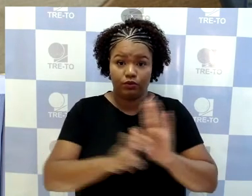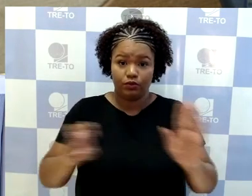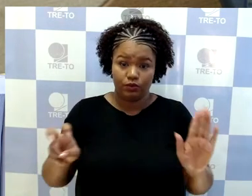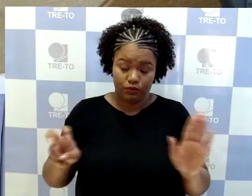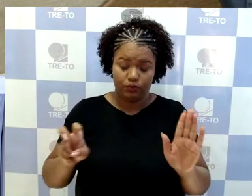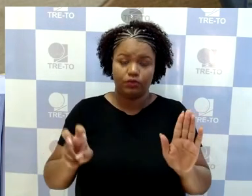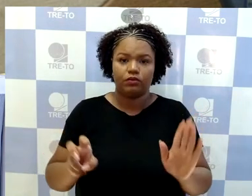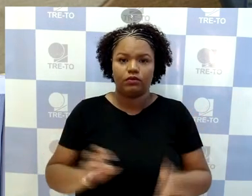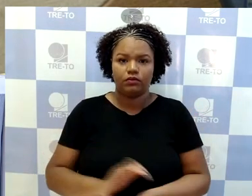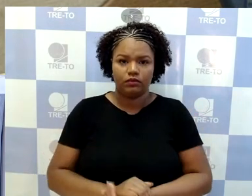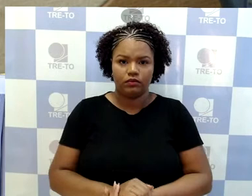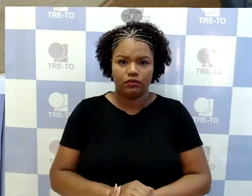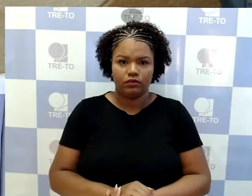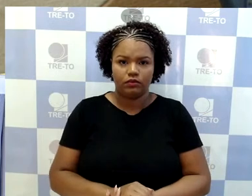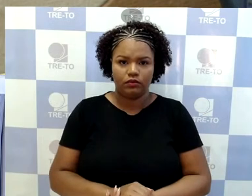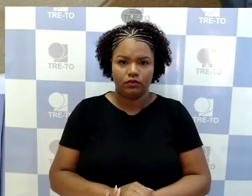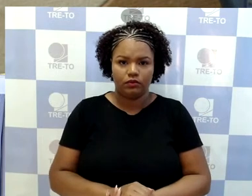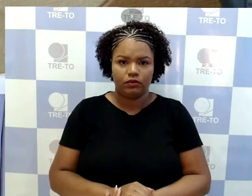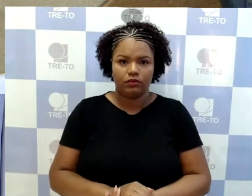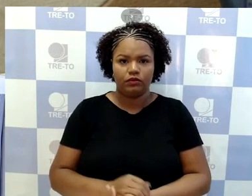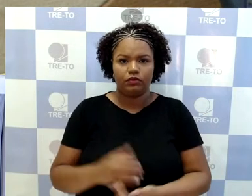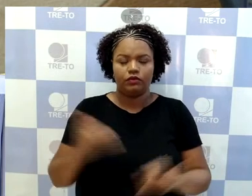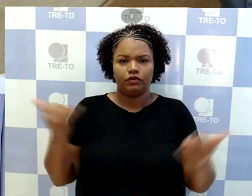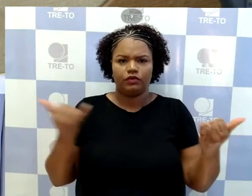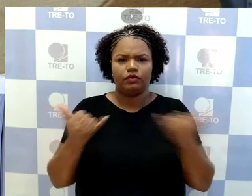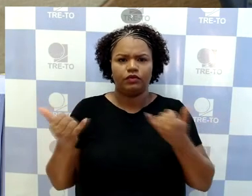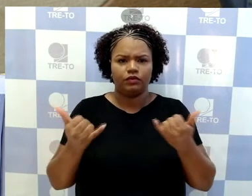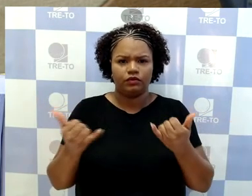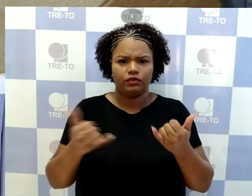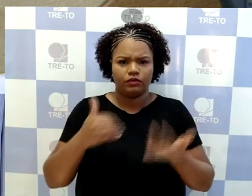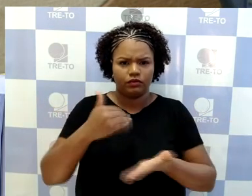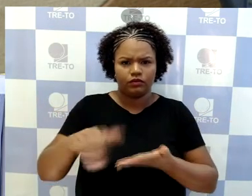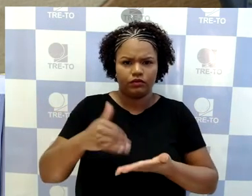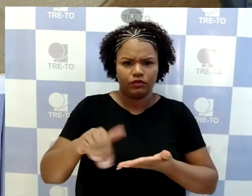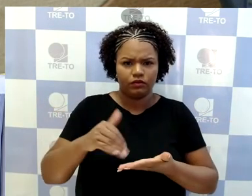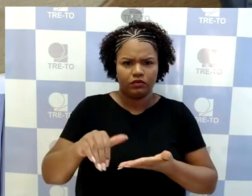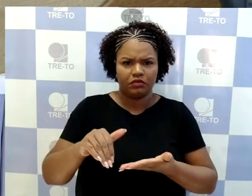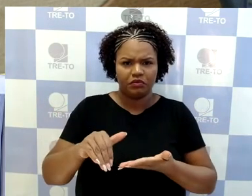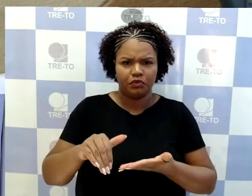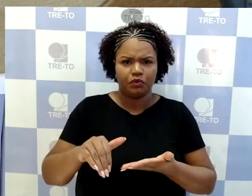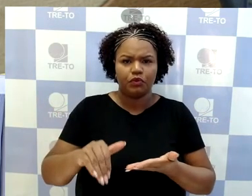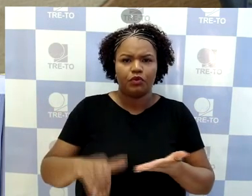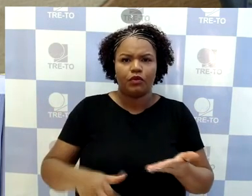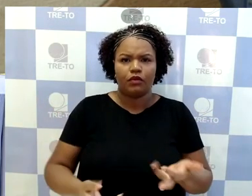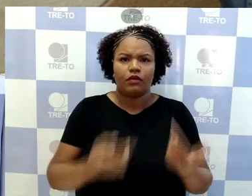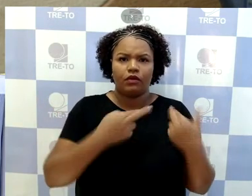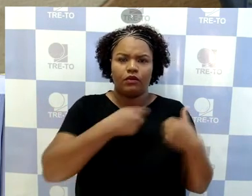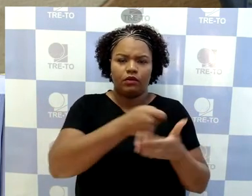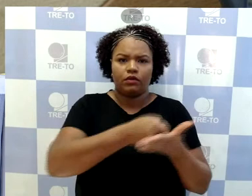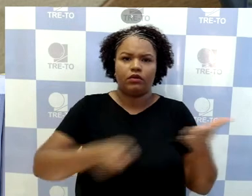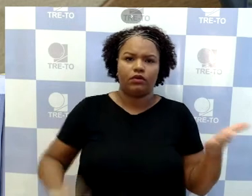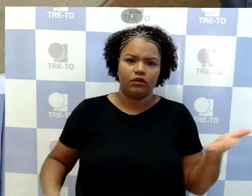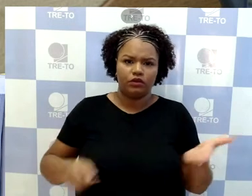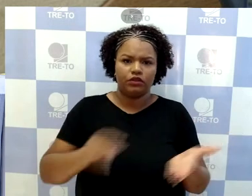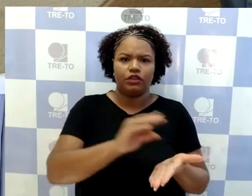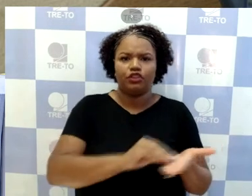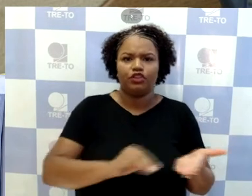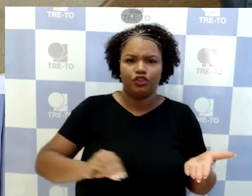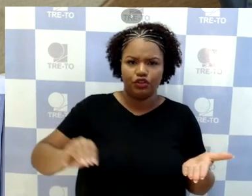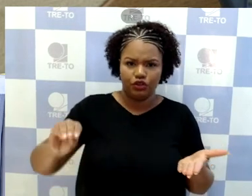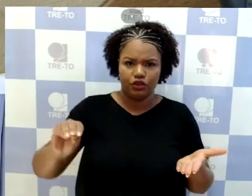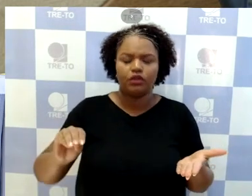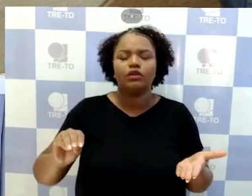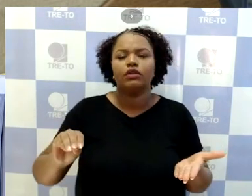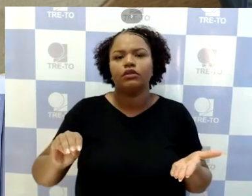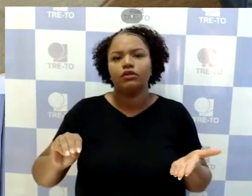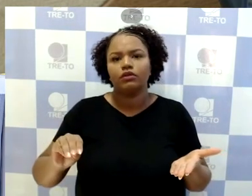consta a informação aqui da secretaria que o relator está retirando o processo de julgamento. Doutor Rodrigo. Estou